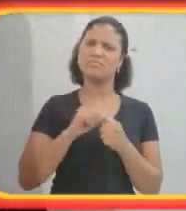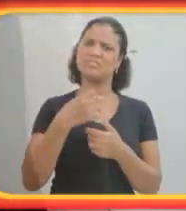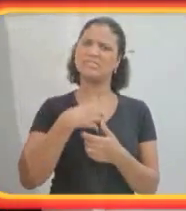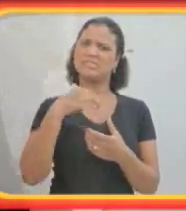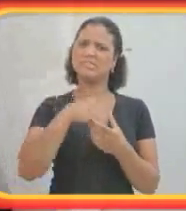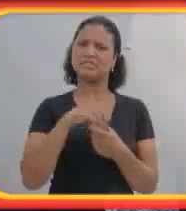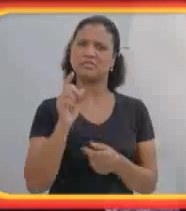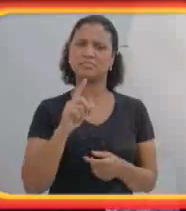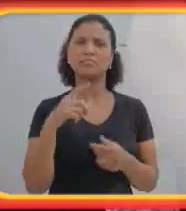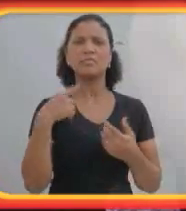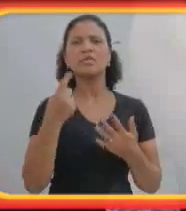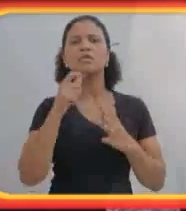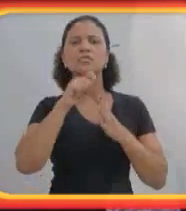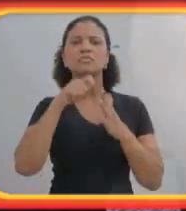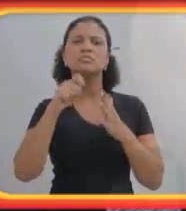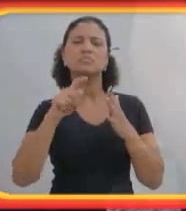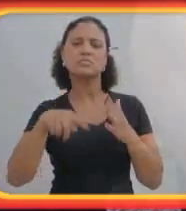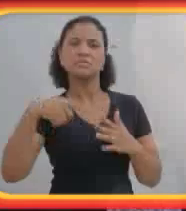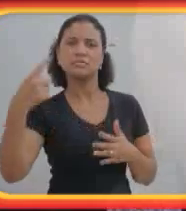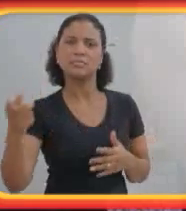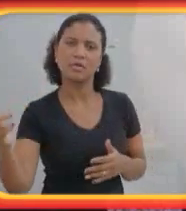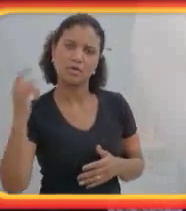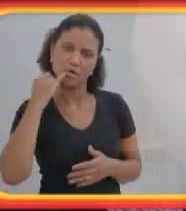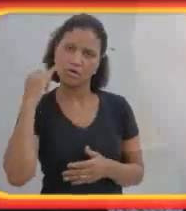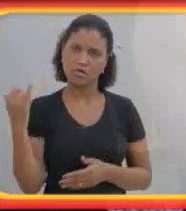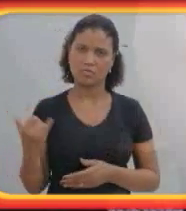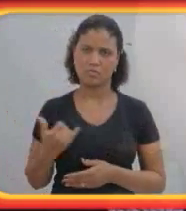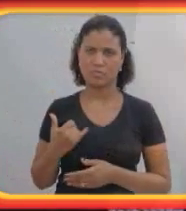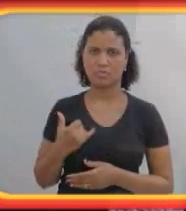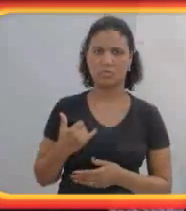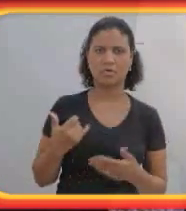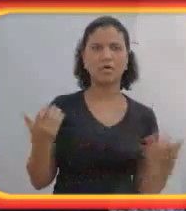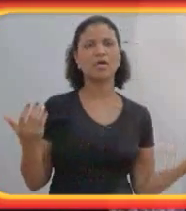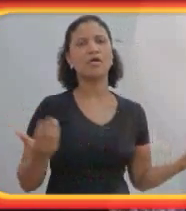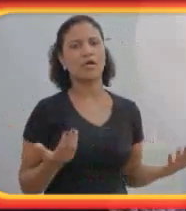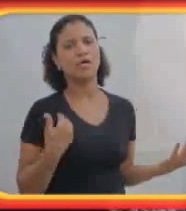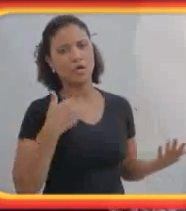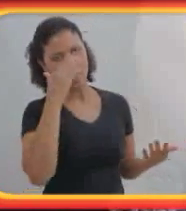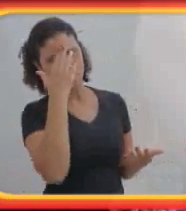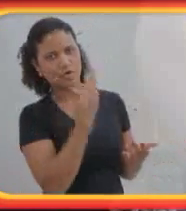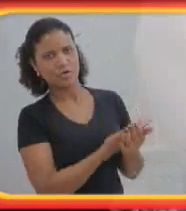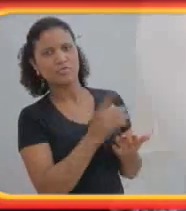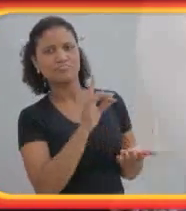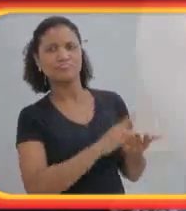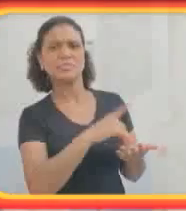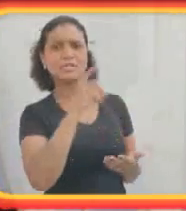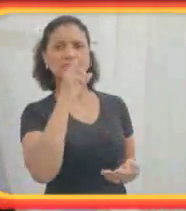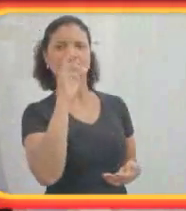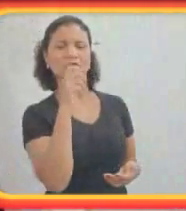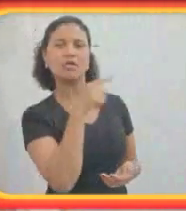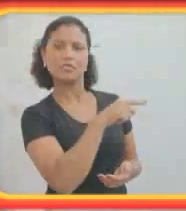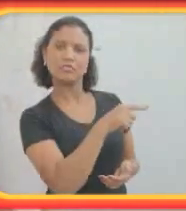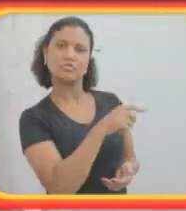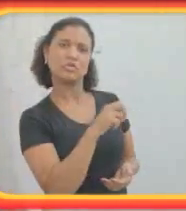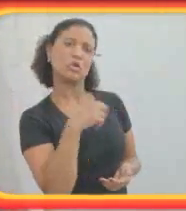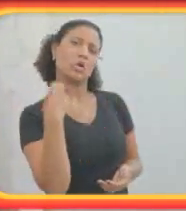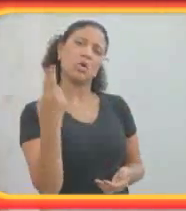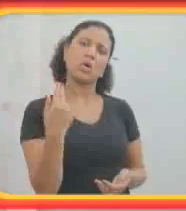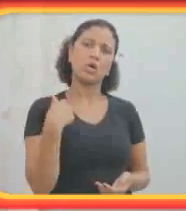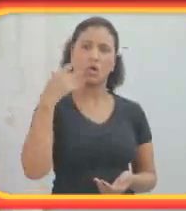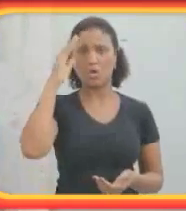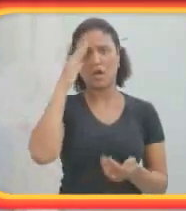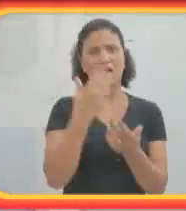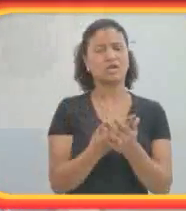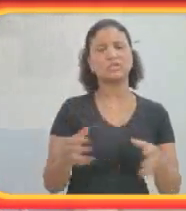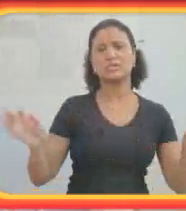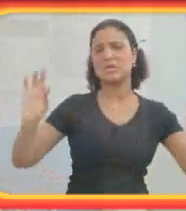Uns meses depois, ela me ligou. Agora, eu acredito no mesmo Deus que você. Ou eu não acredito em nenhum Deus. Pelo menos, eu